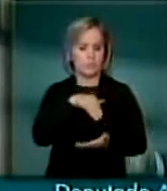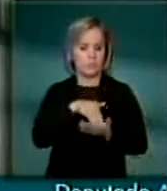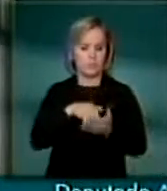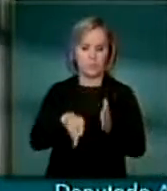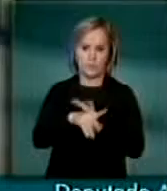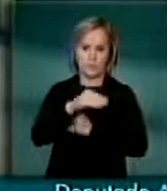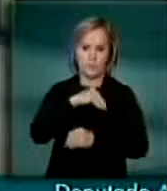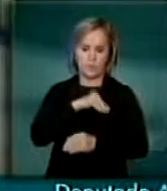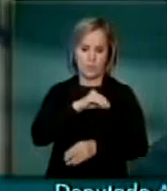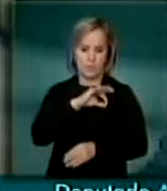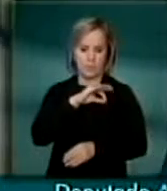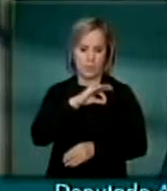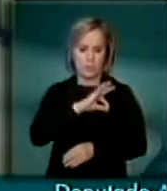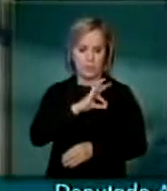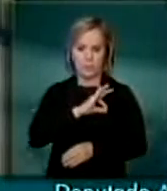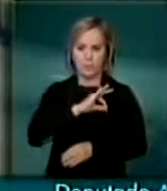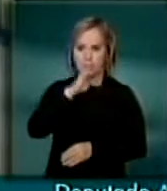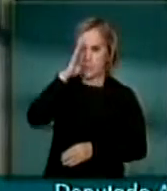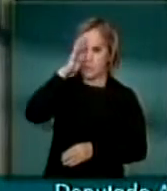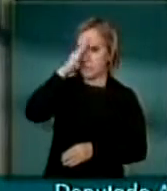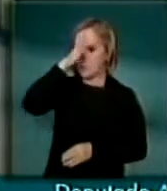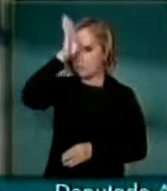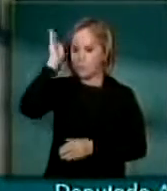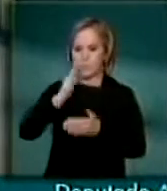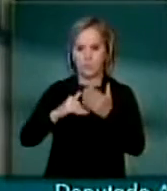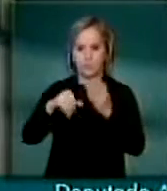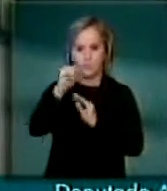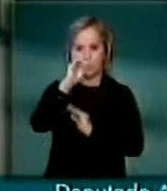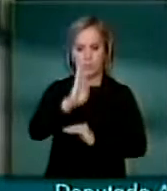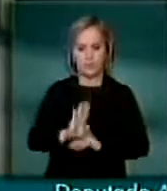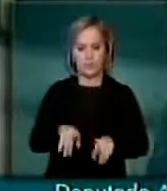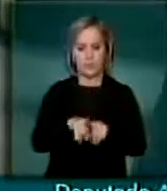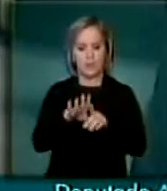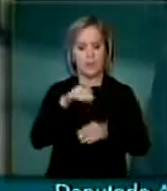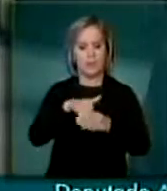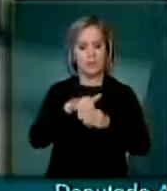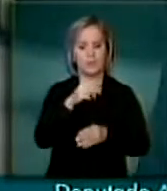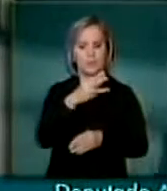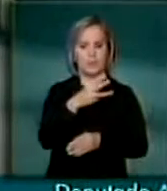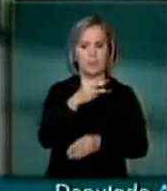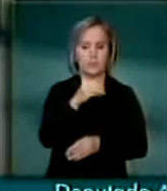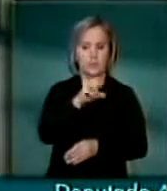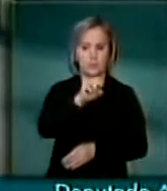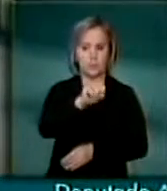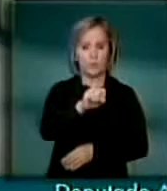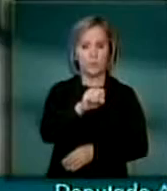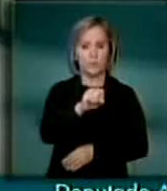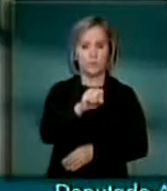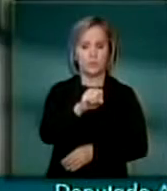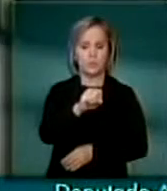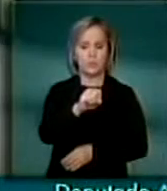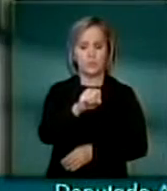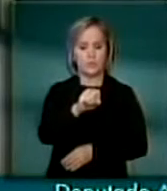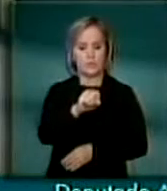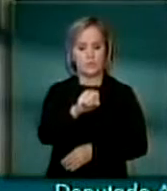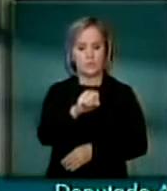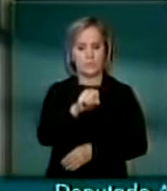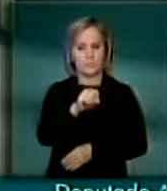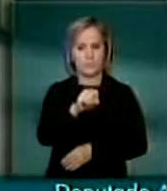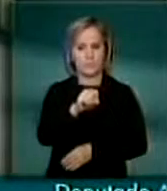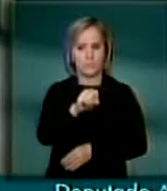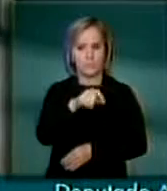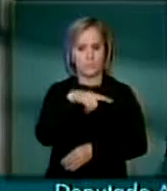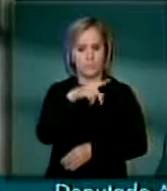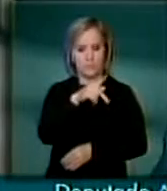para os policiais civis, policiais militares, bombeiros militares. E também votar a PEC 308, senhor presidente, senhoras e senhores parlamentares,